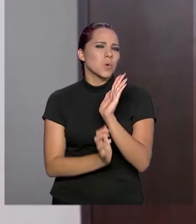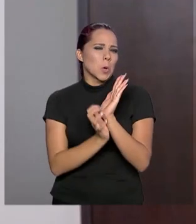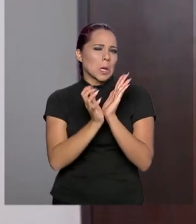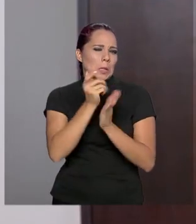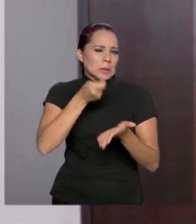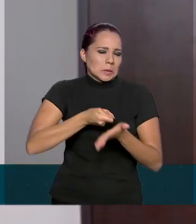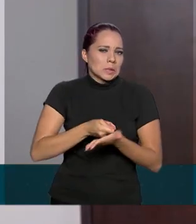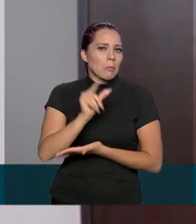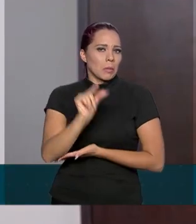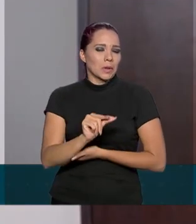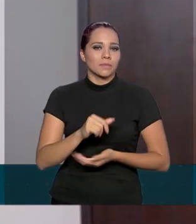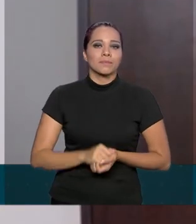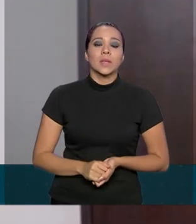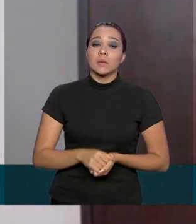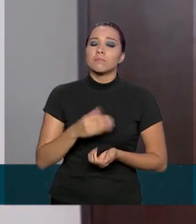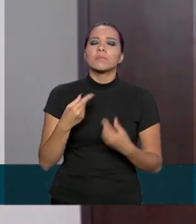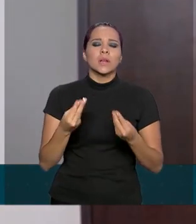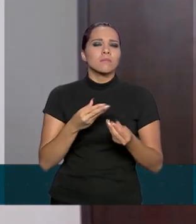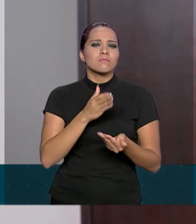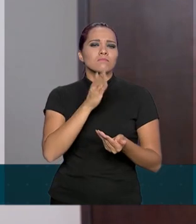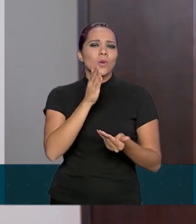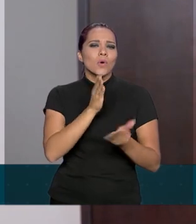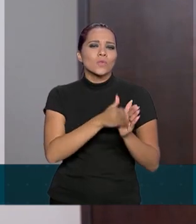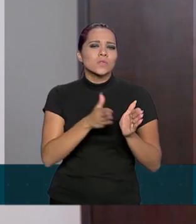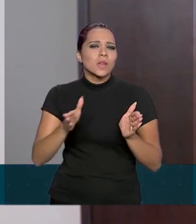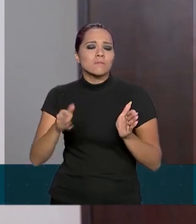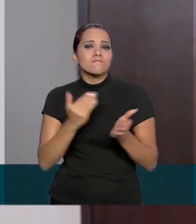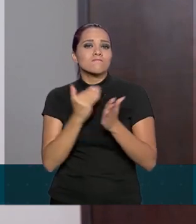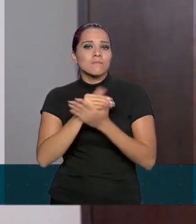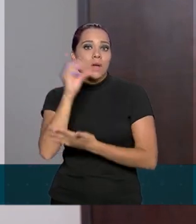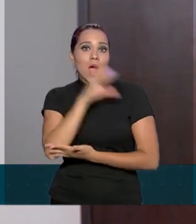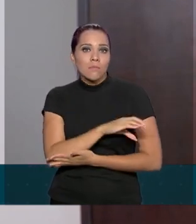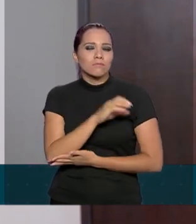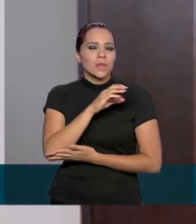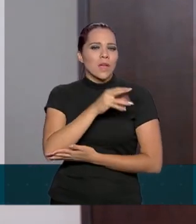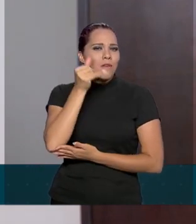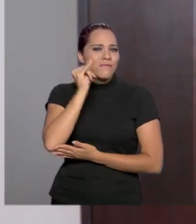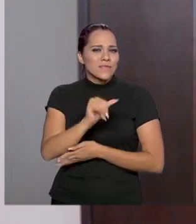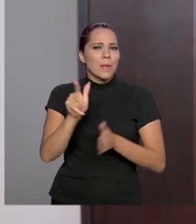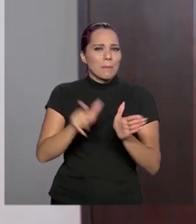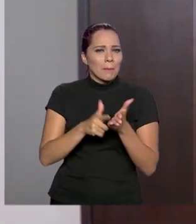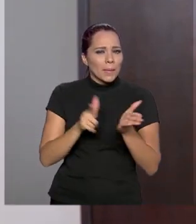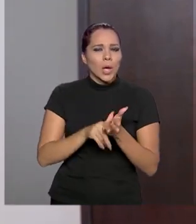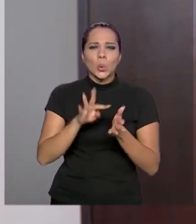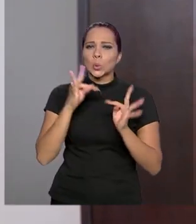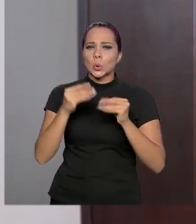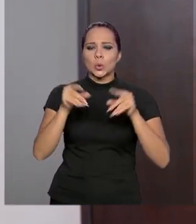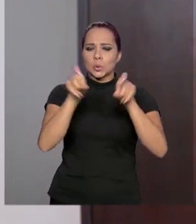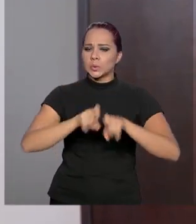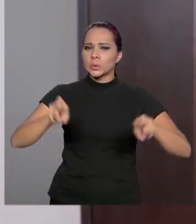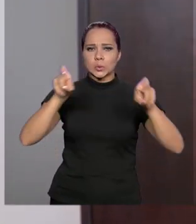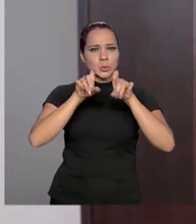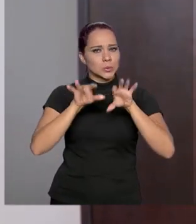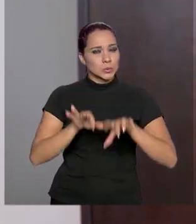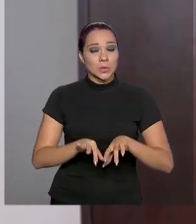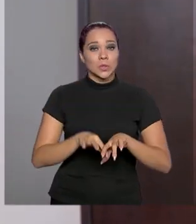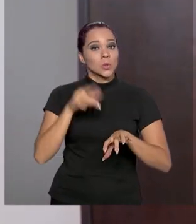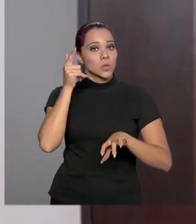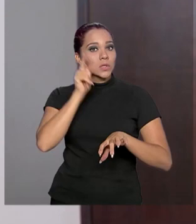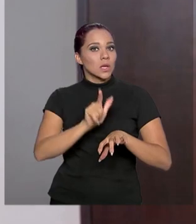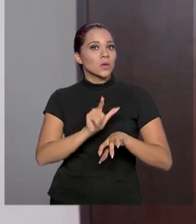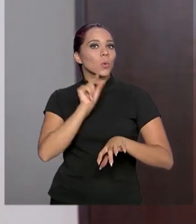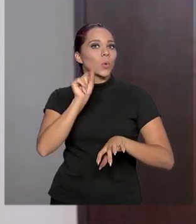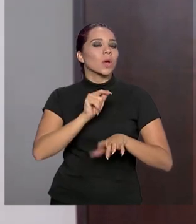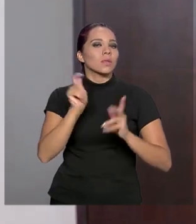Para que esse processo seja mais ágil, ele não utilize mais papel, ele seja todo informatizado. E com isso vai permitir que